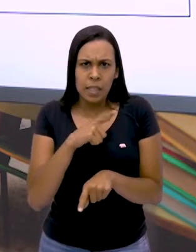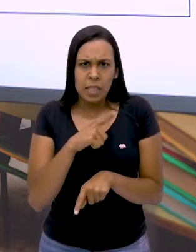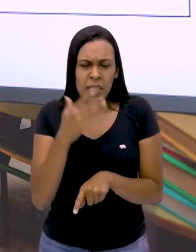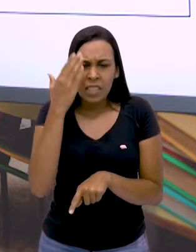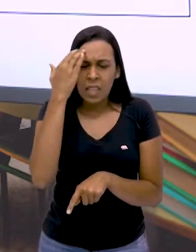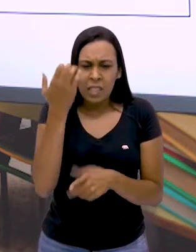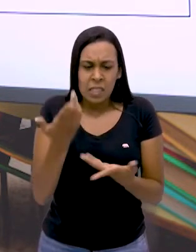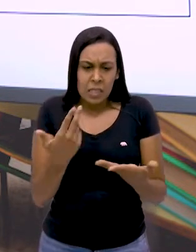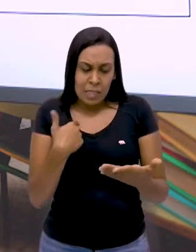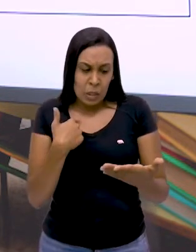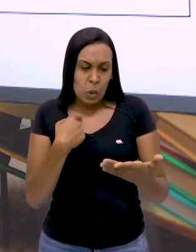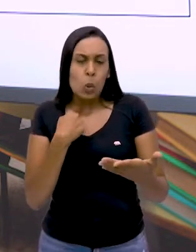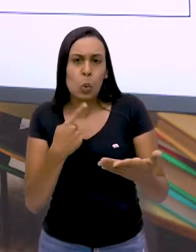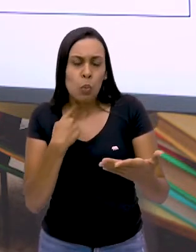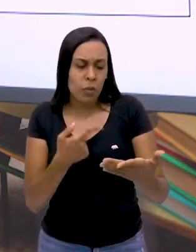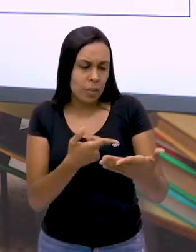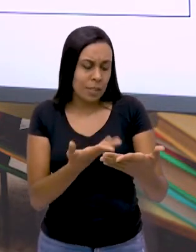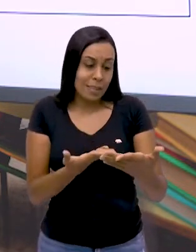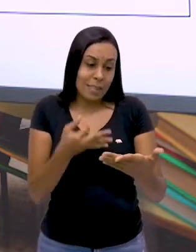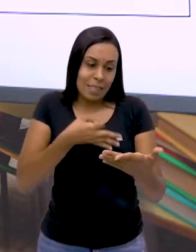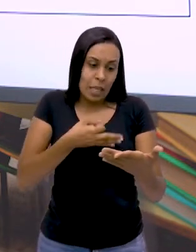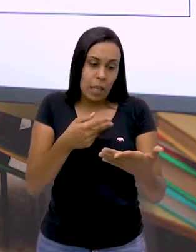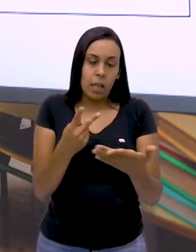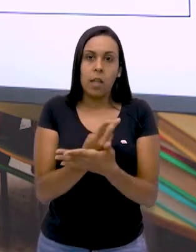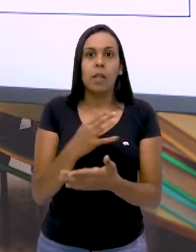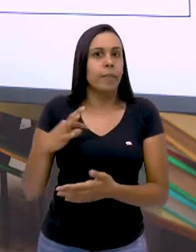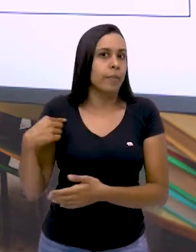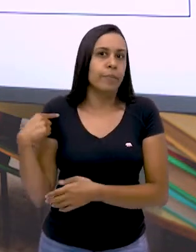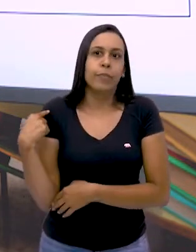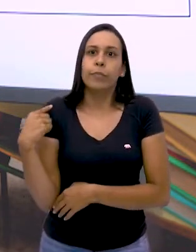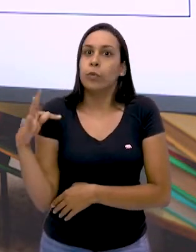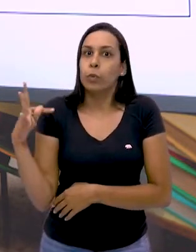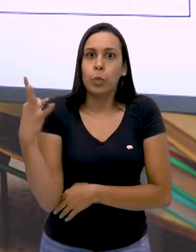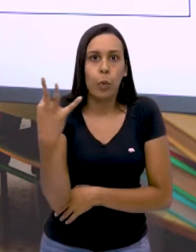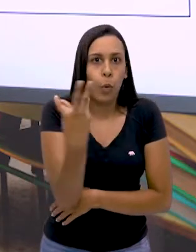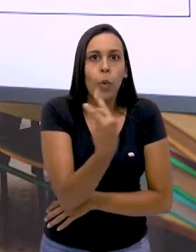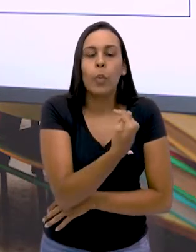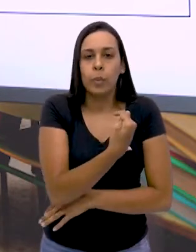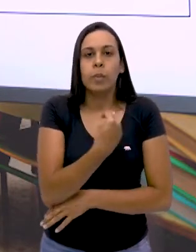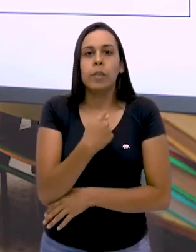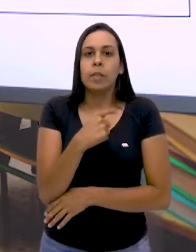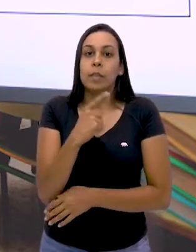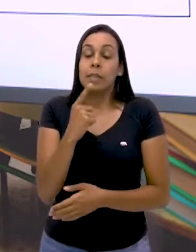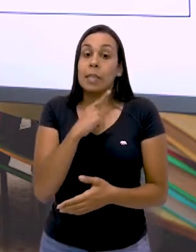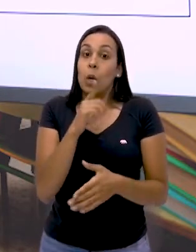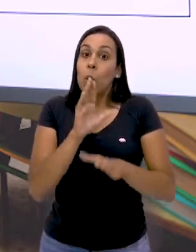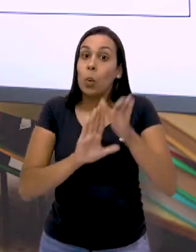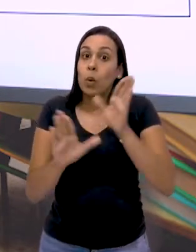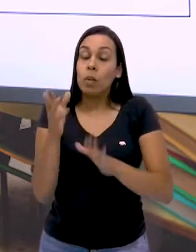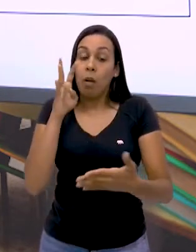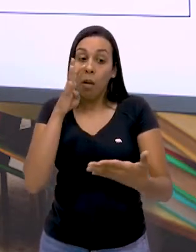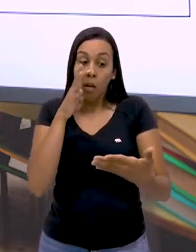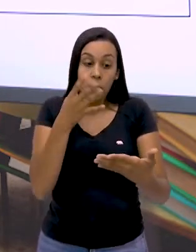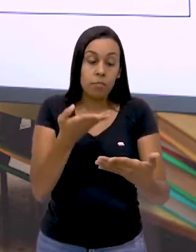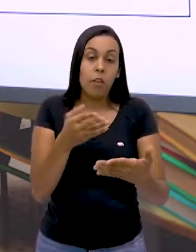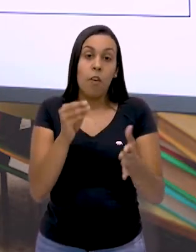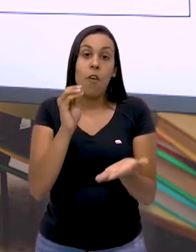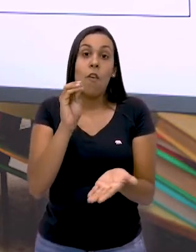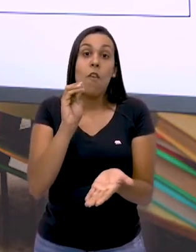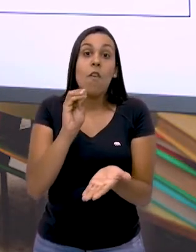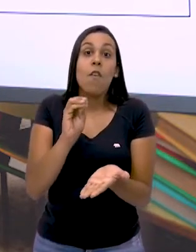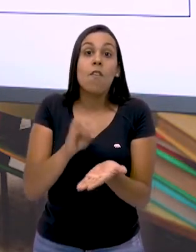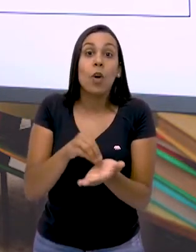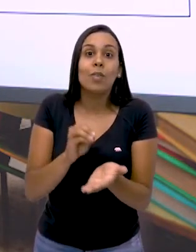de como escrever algumas palavras? Todos nós, né, pessoal? A gente tem que escrever direitinho, prestar atenção na escrita para não faltar